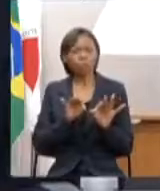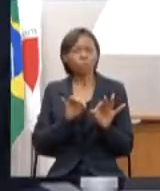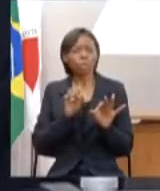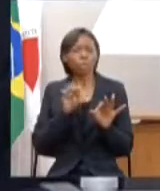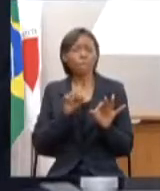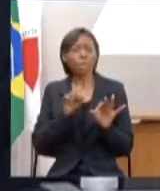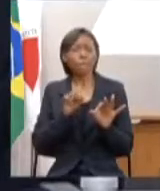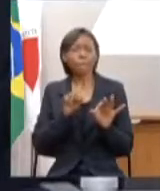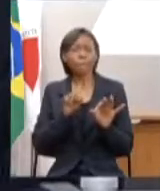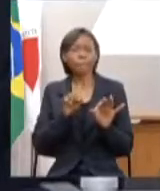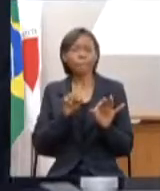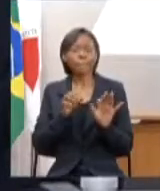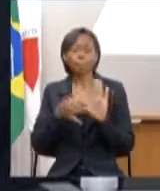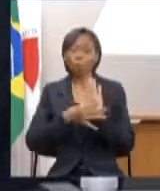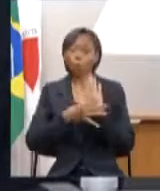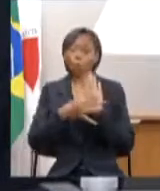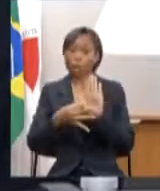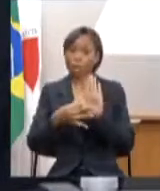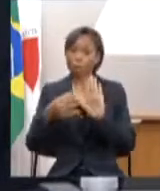popular